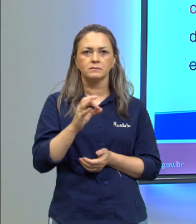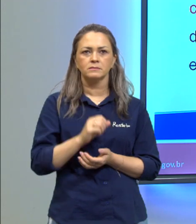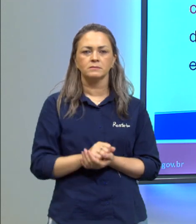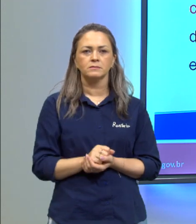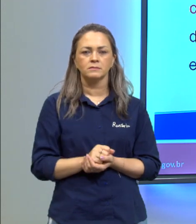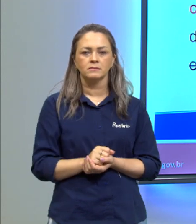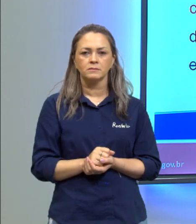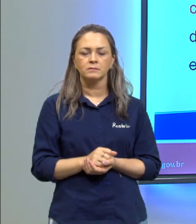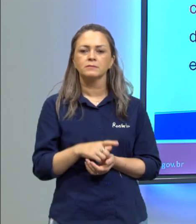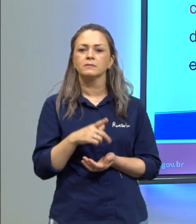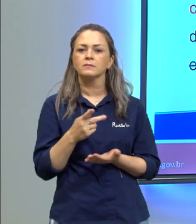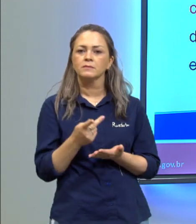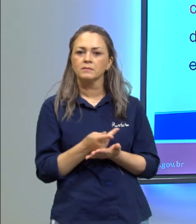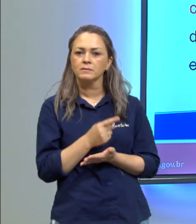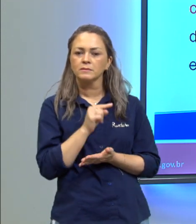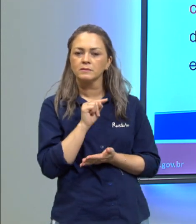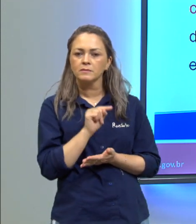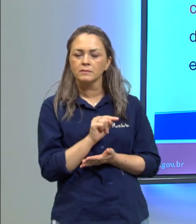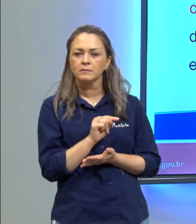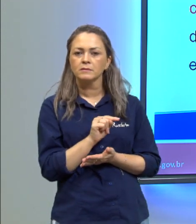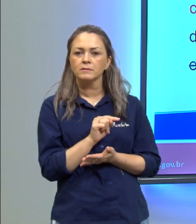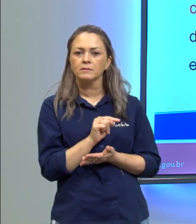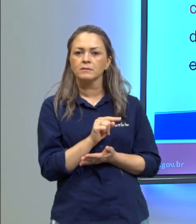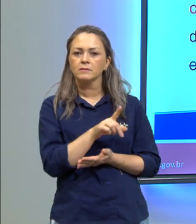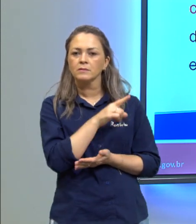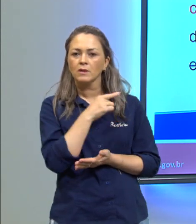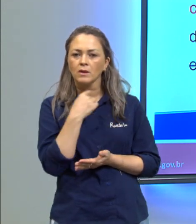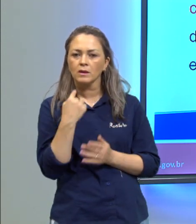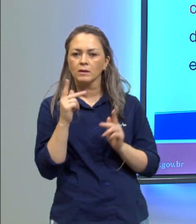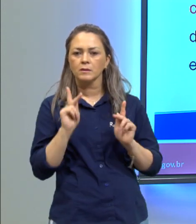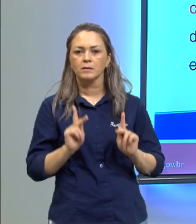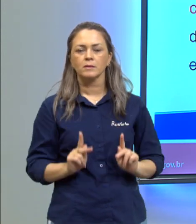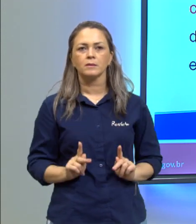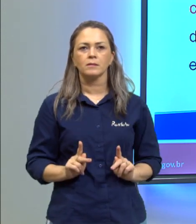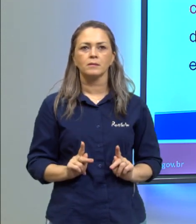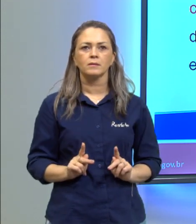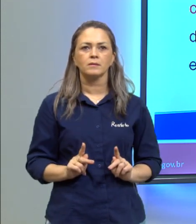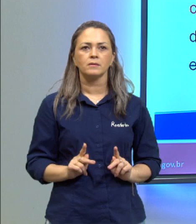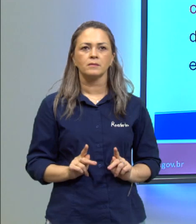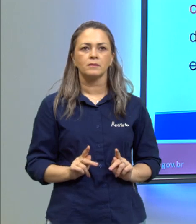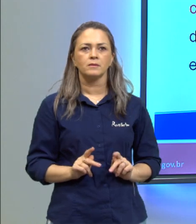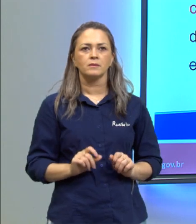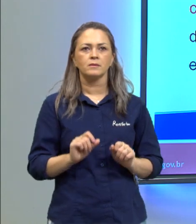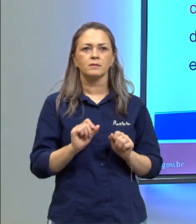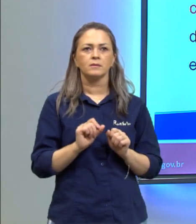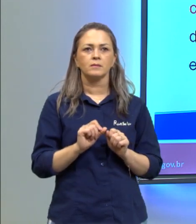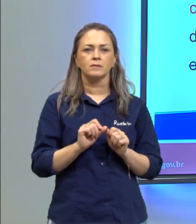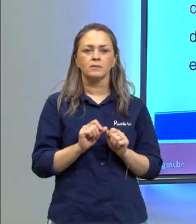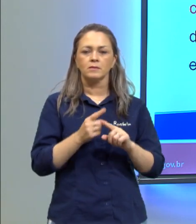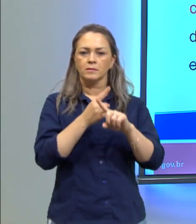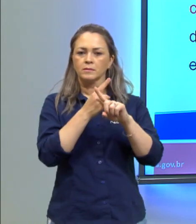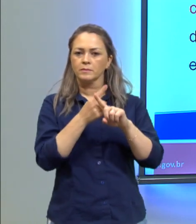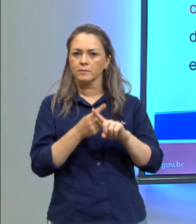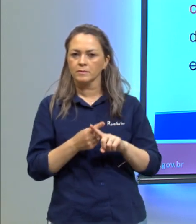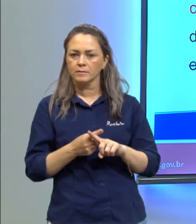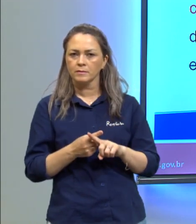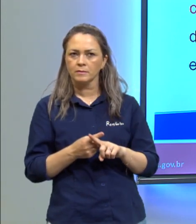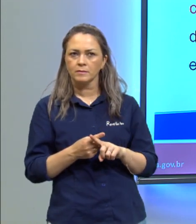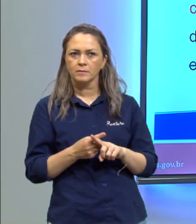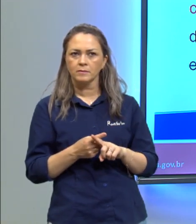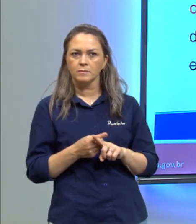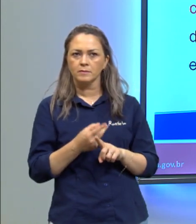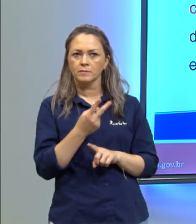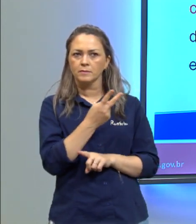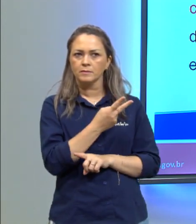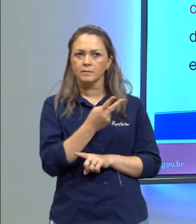que ocorra, nesse caso, um atraso da pessoa. Então, fazendo o produto dessas